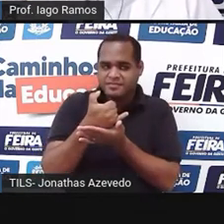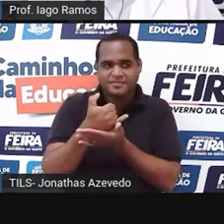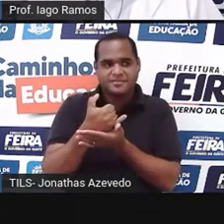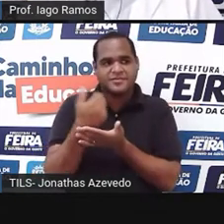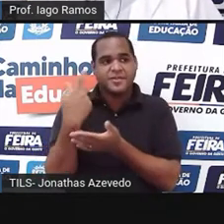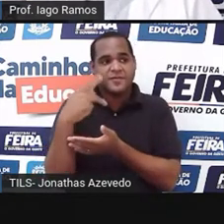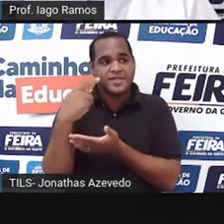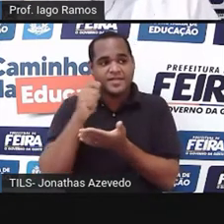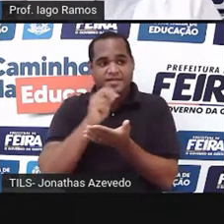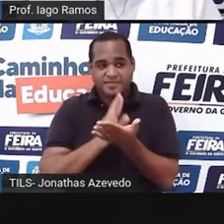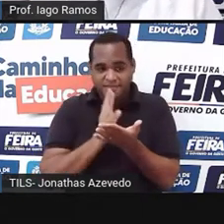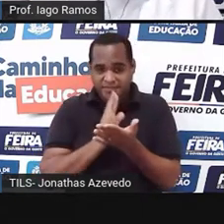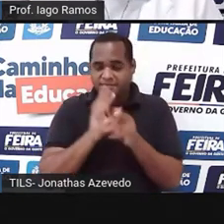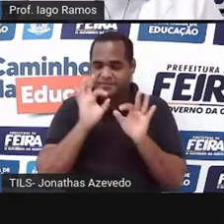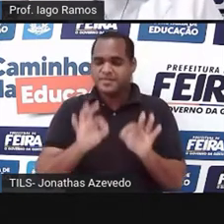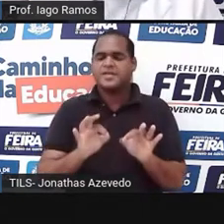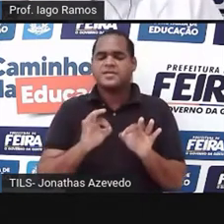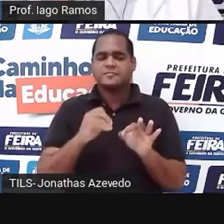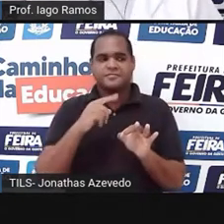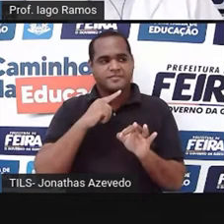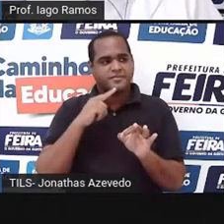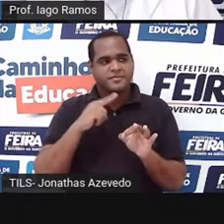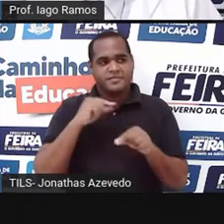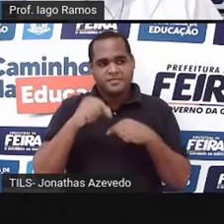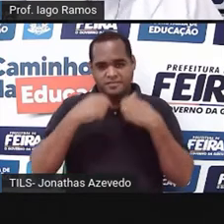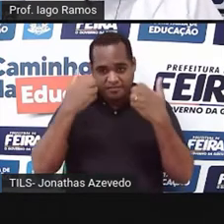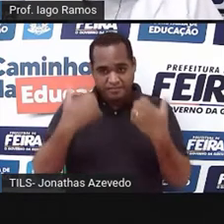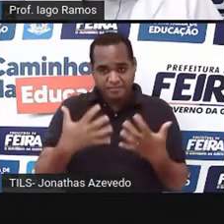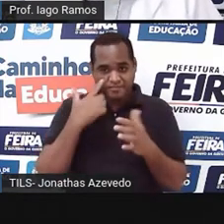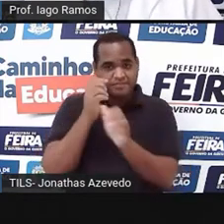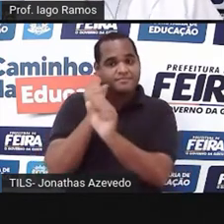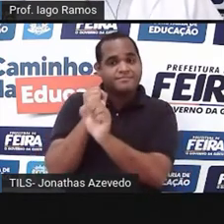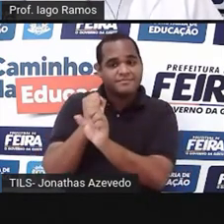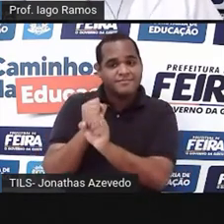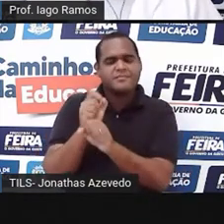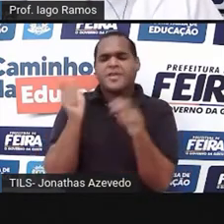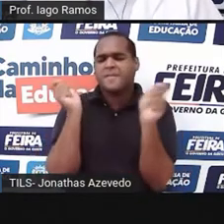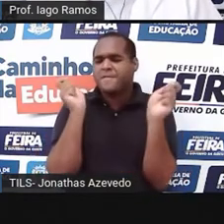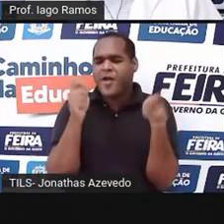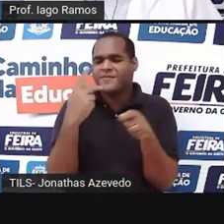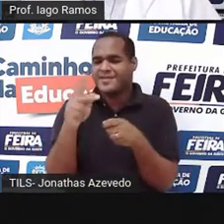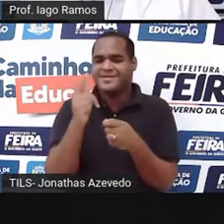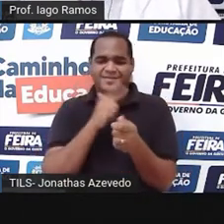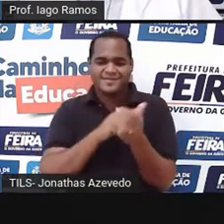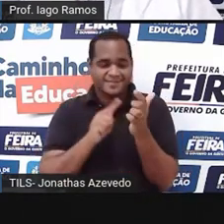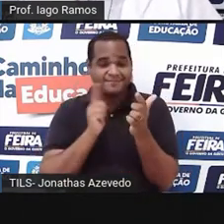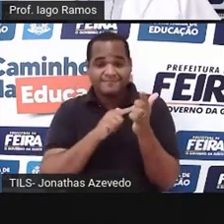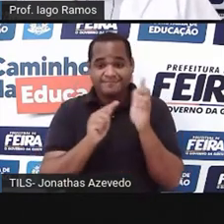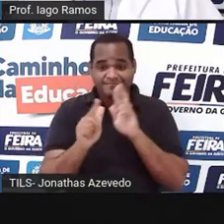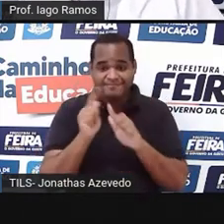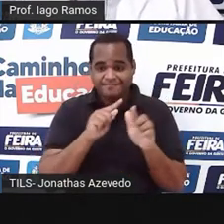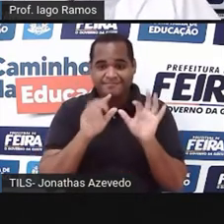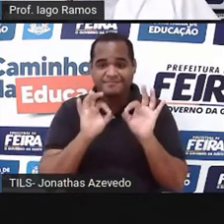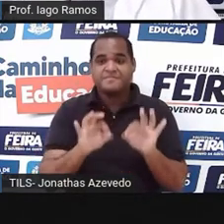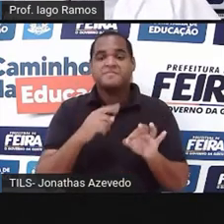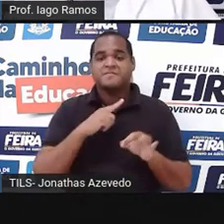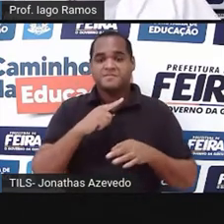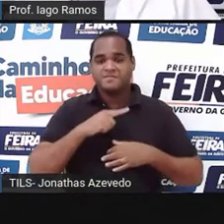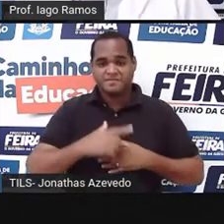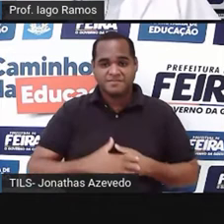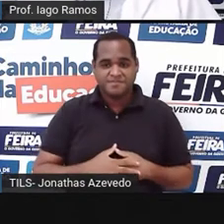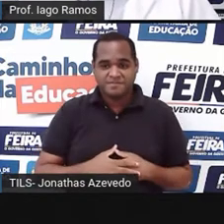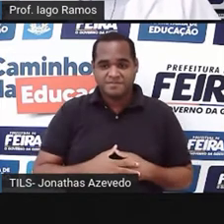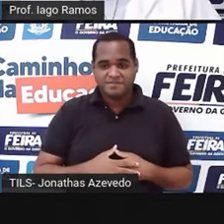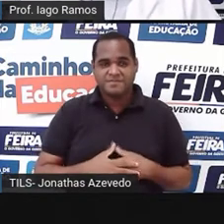você faça anotações e caso tenha cálculos, você possa também fazer os seus cálculos, certo? Bom, então